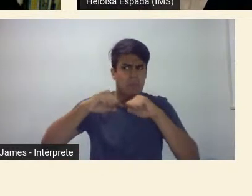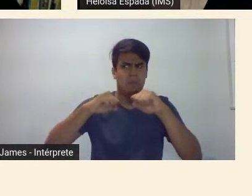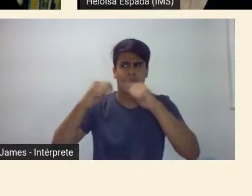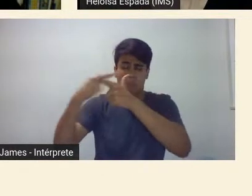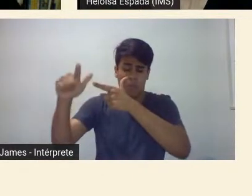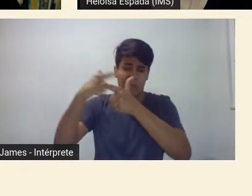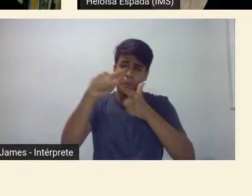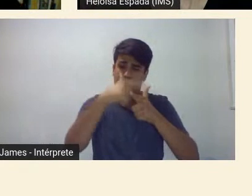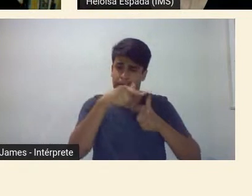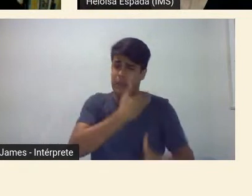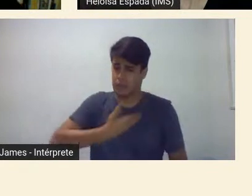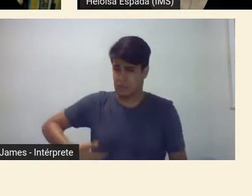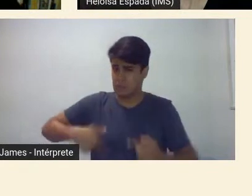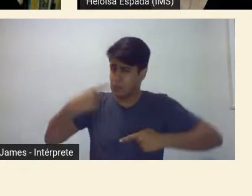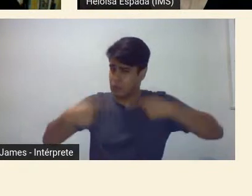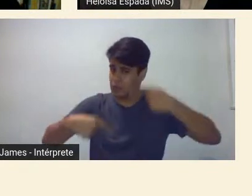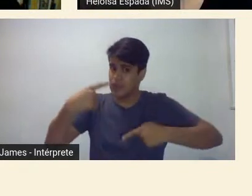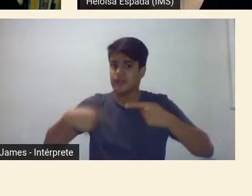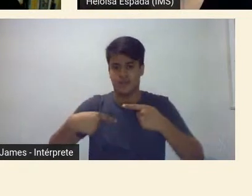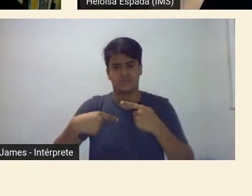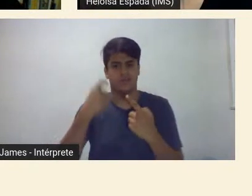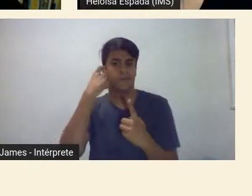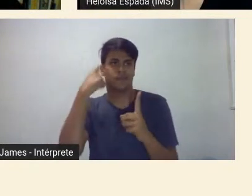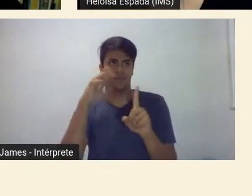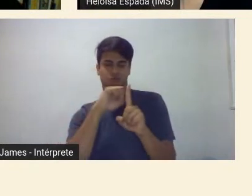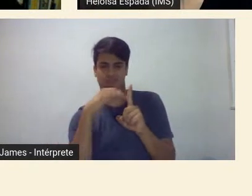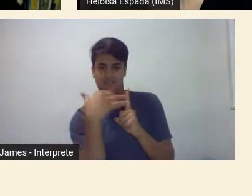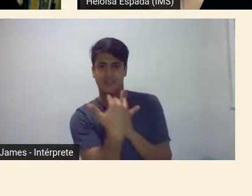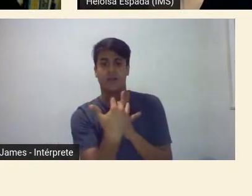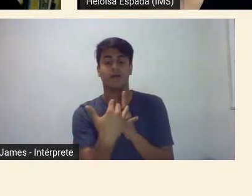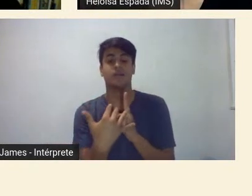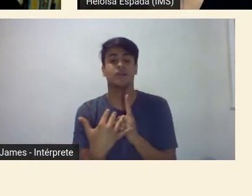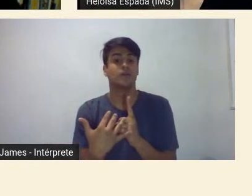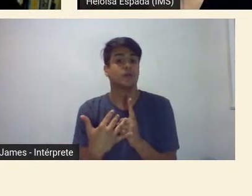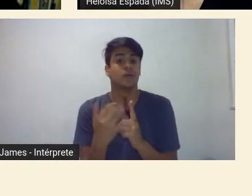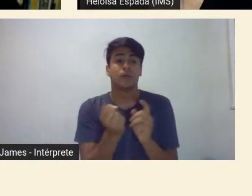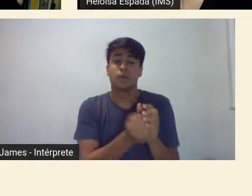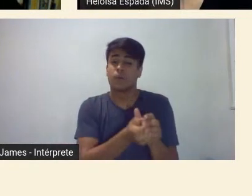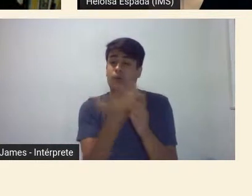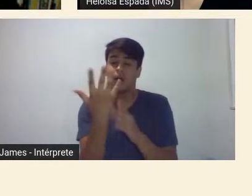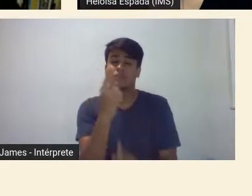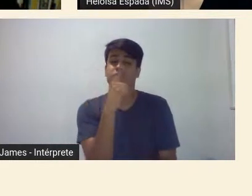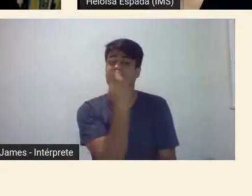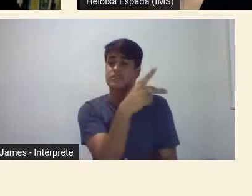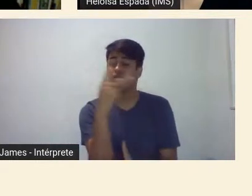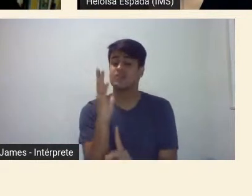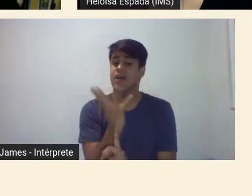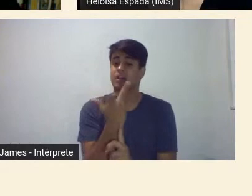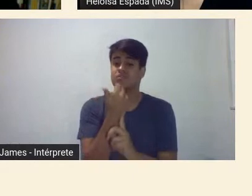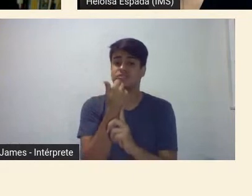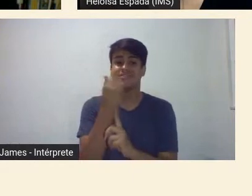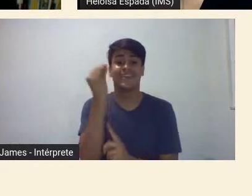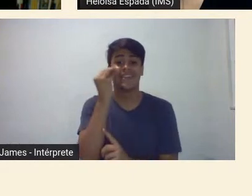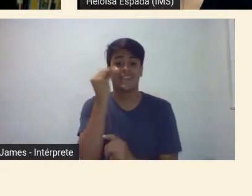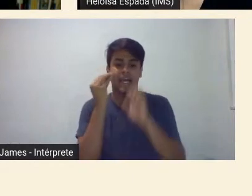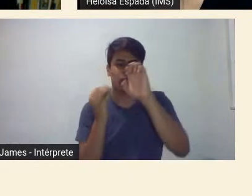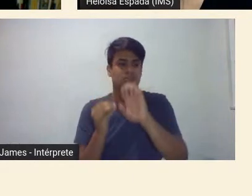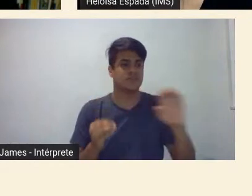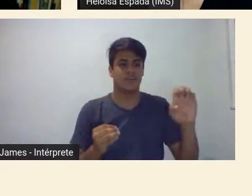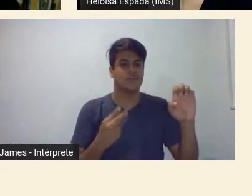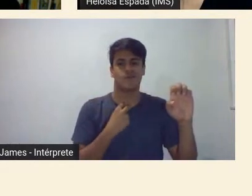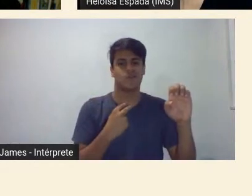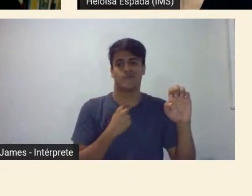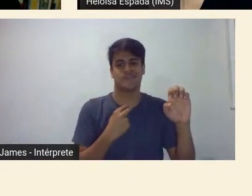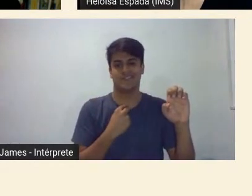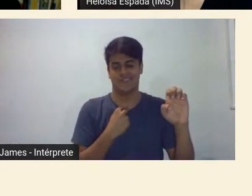de ambiente do ponto de vista social levou uma grande parte desses artistas a se tornarem de esquerda então isso é